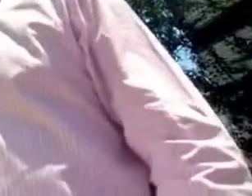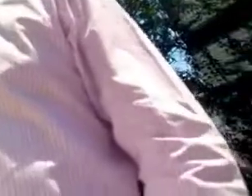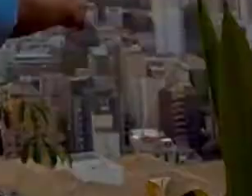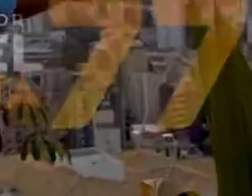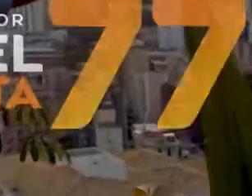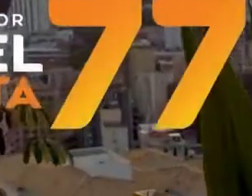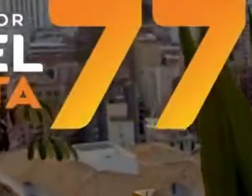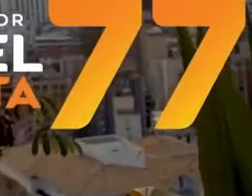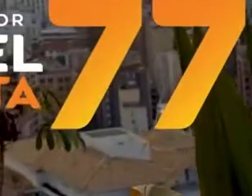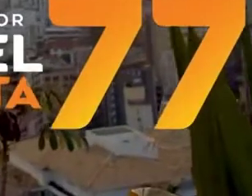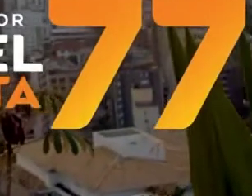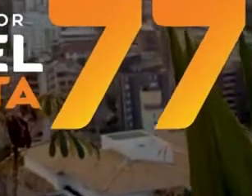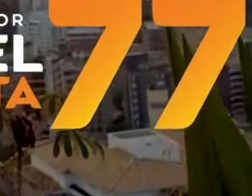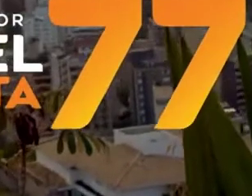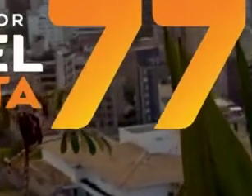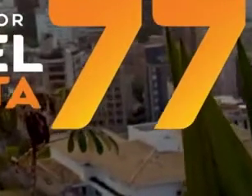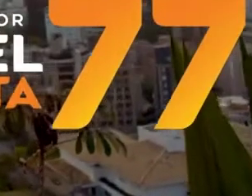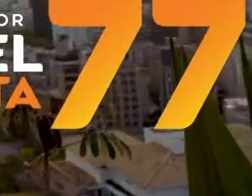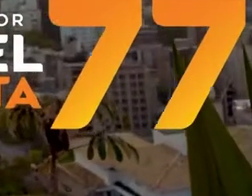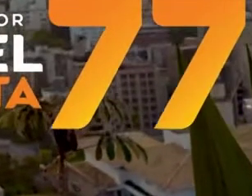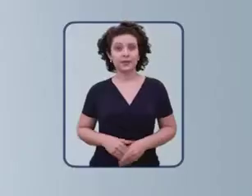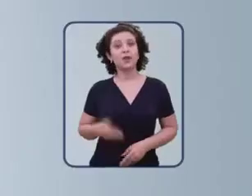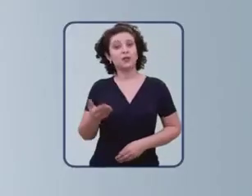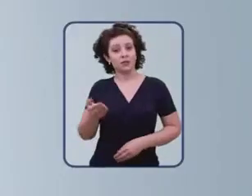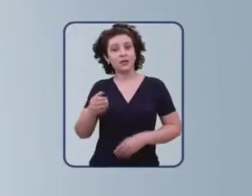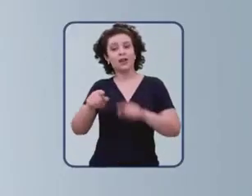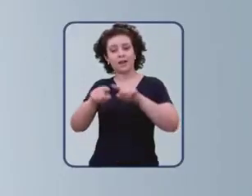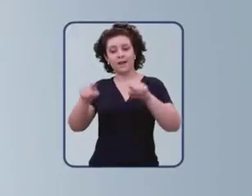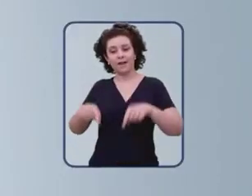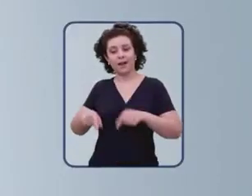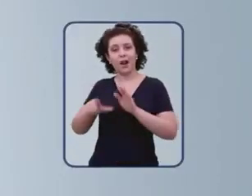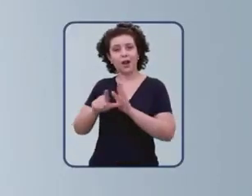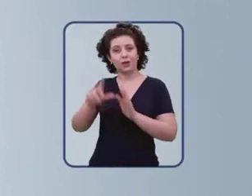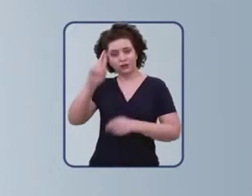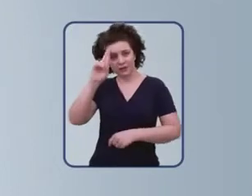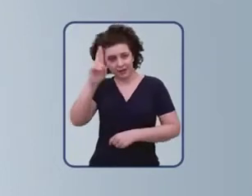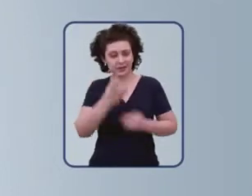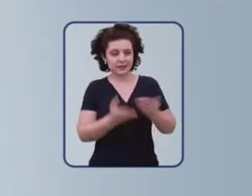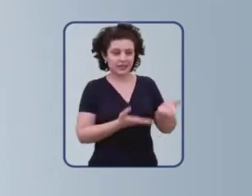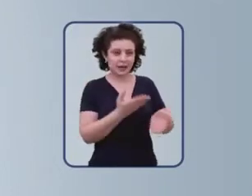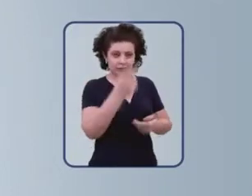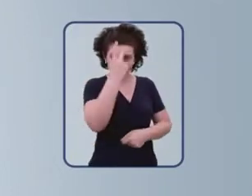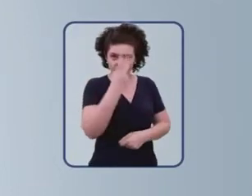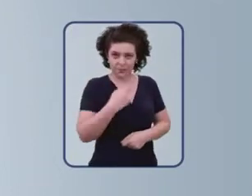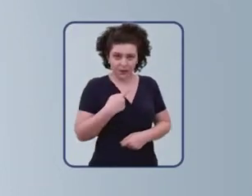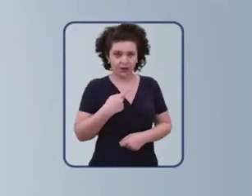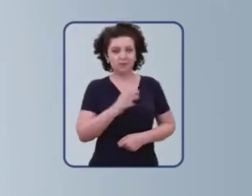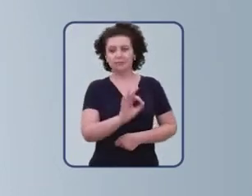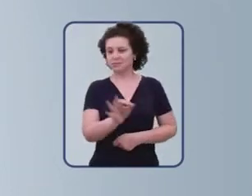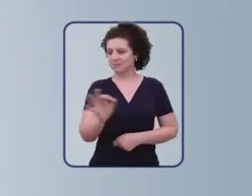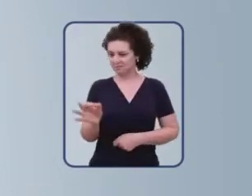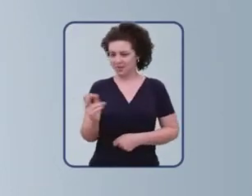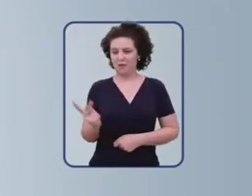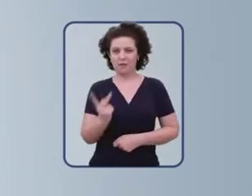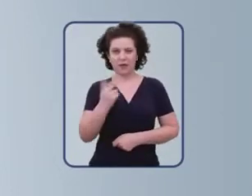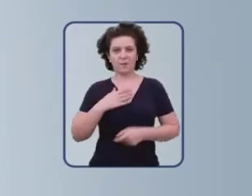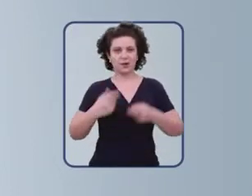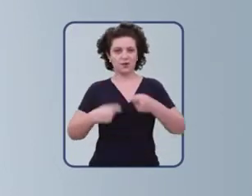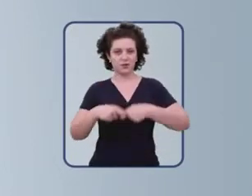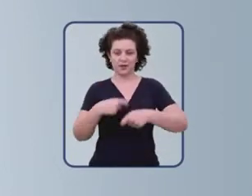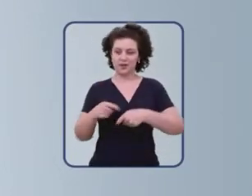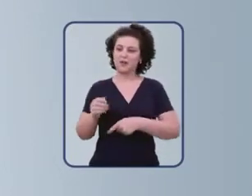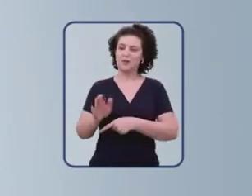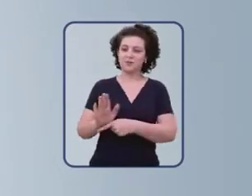chegou, professor Wendel Mesquita. Você, comerciante ou prestador de serviço, pode ter a certeza de que será